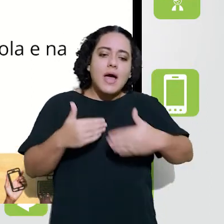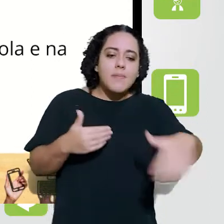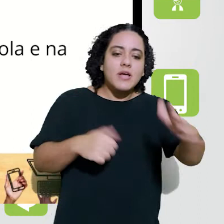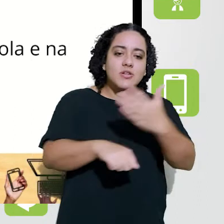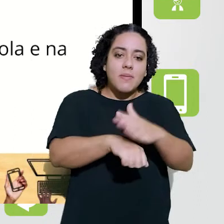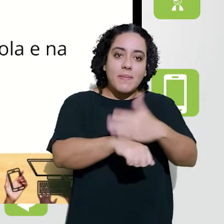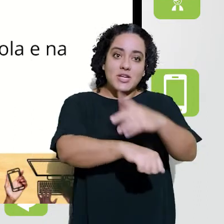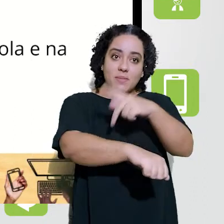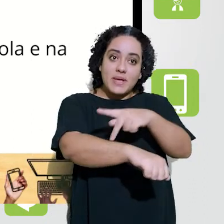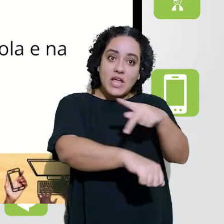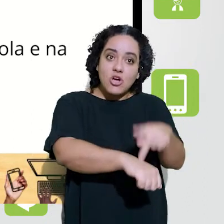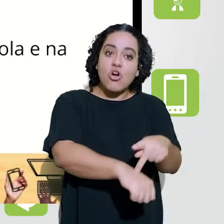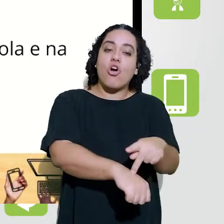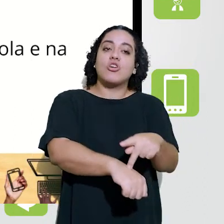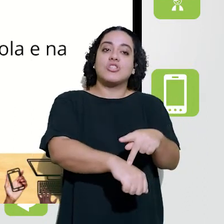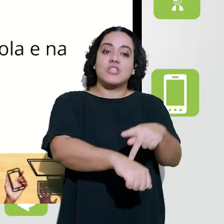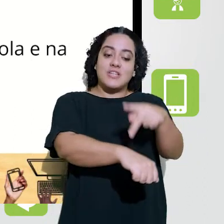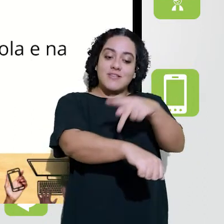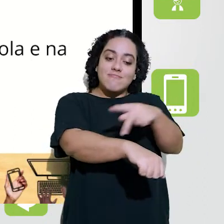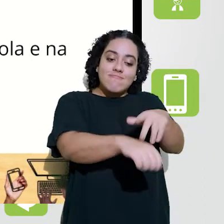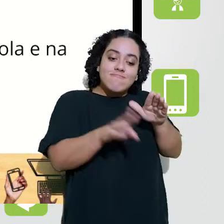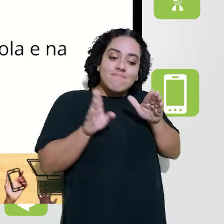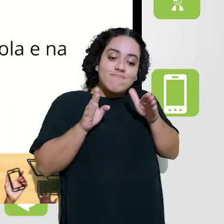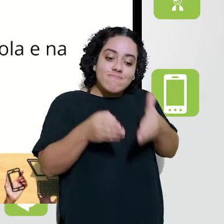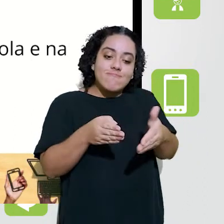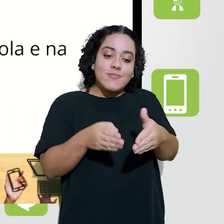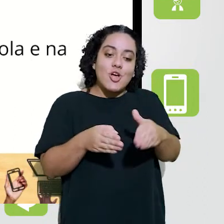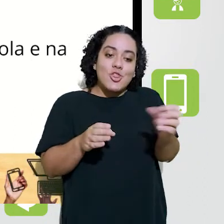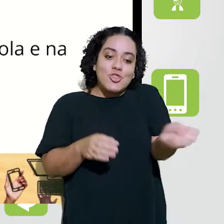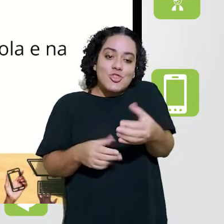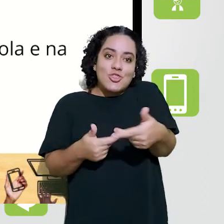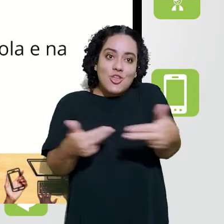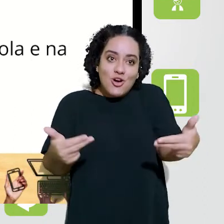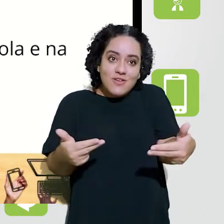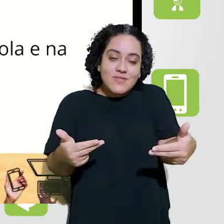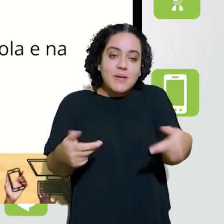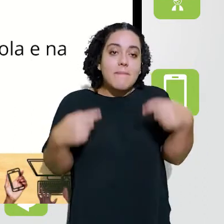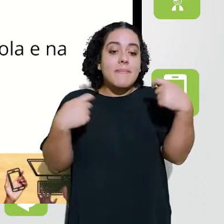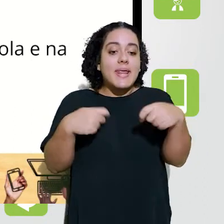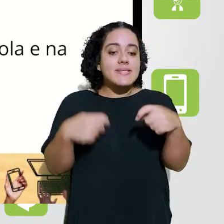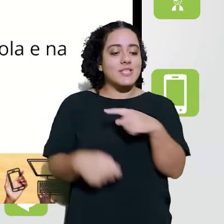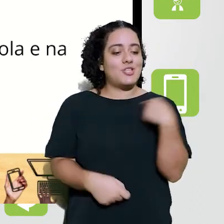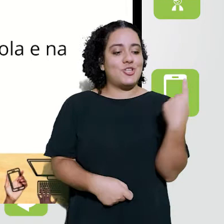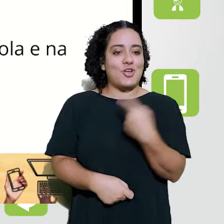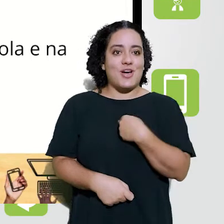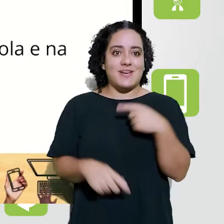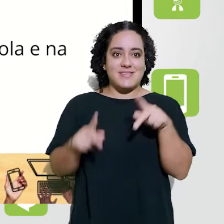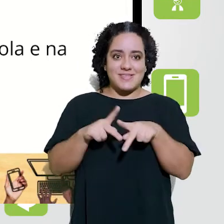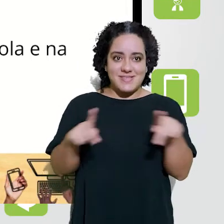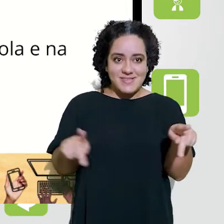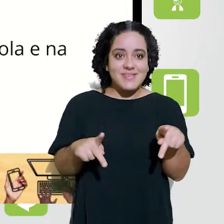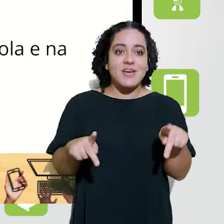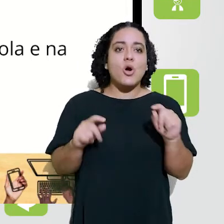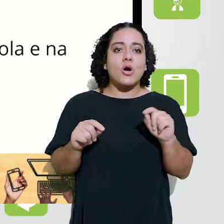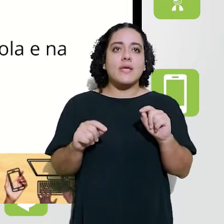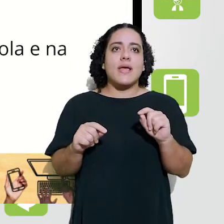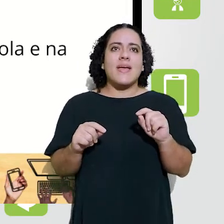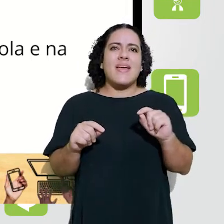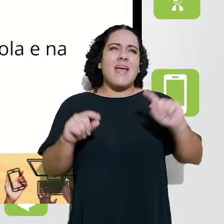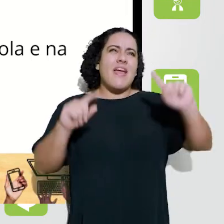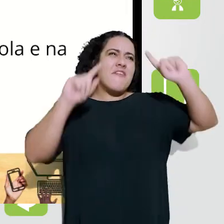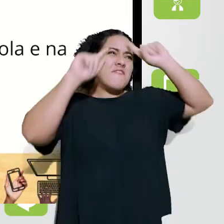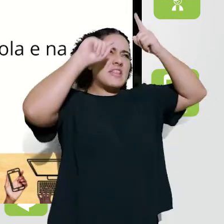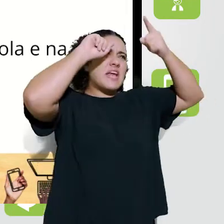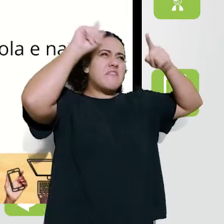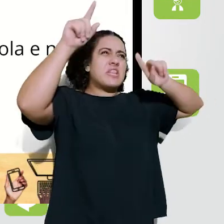escola, a gestão da sala de aula, a partir de uma prática pedagógica, uma prática pedagógica inovadora, requer de nós,